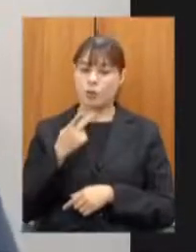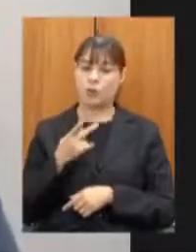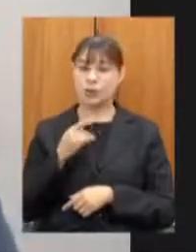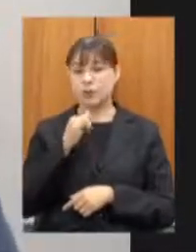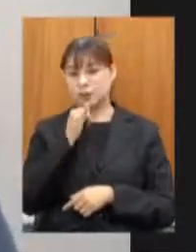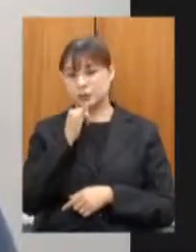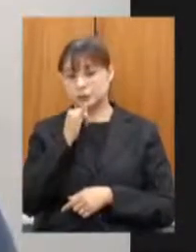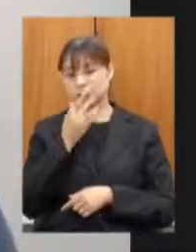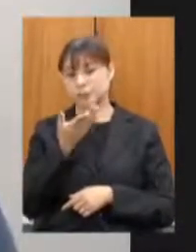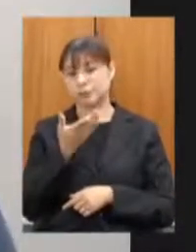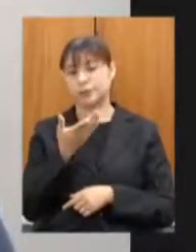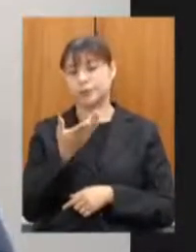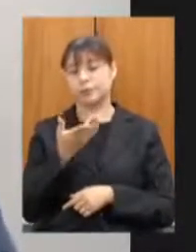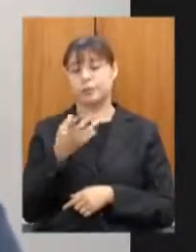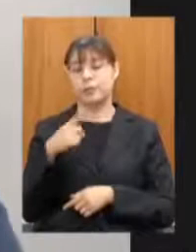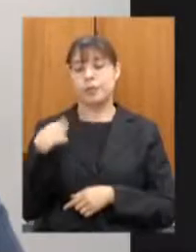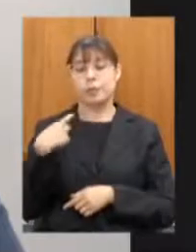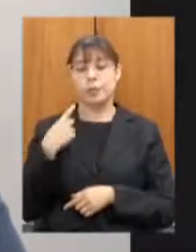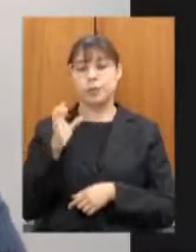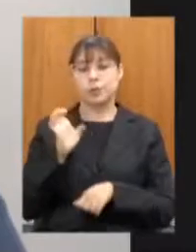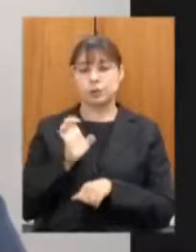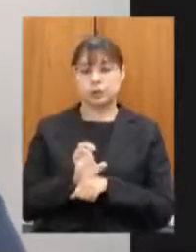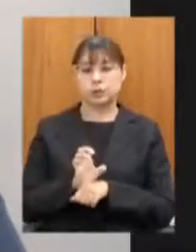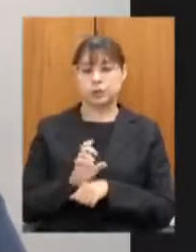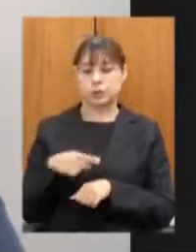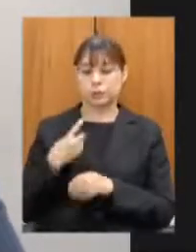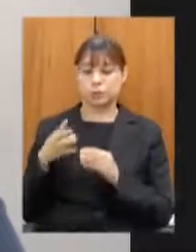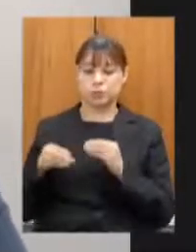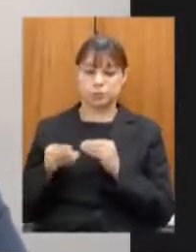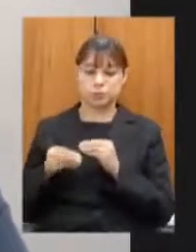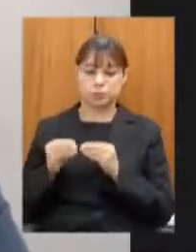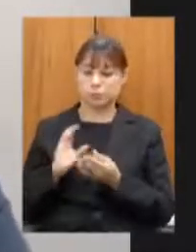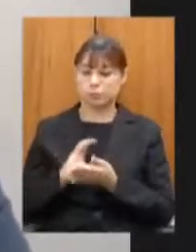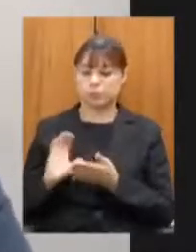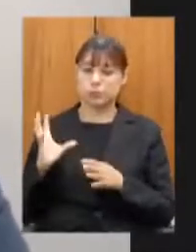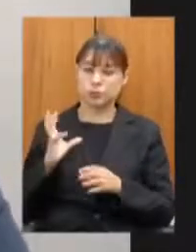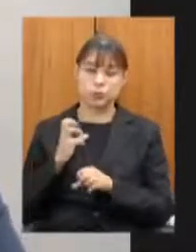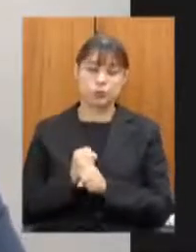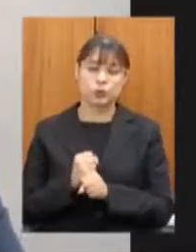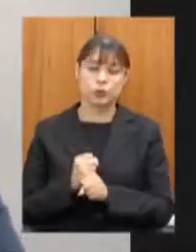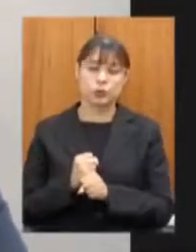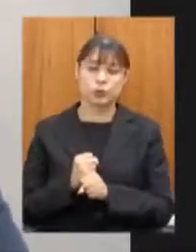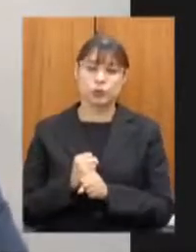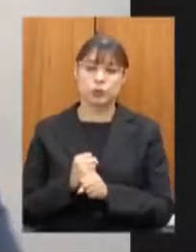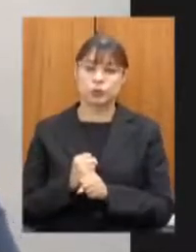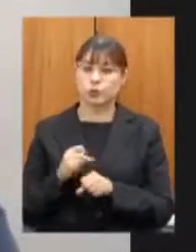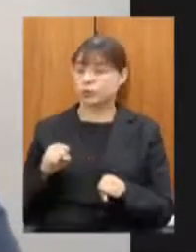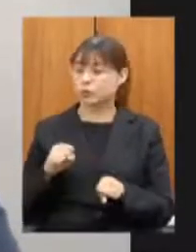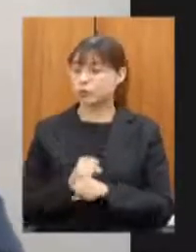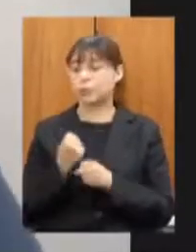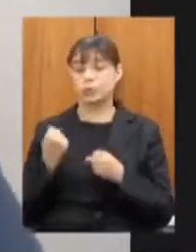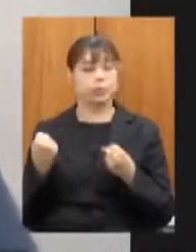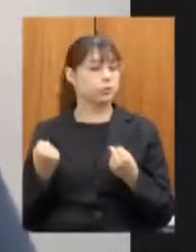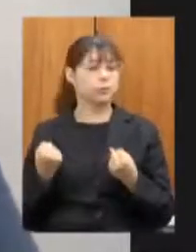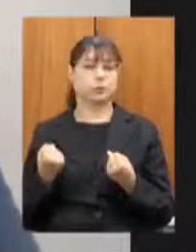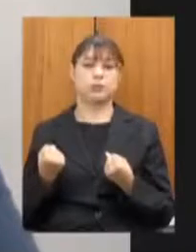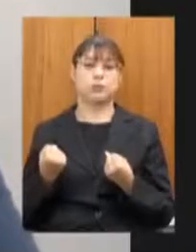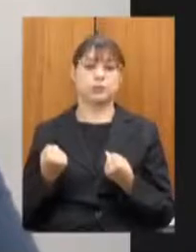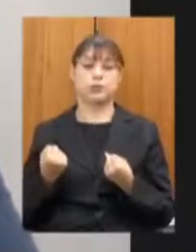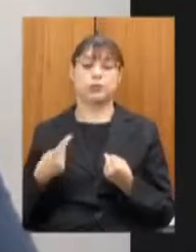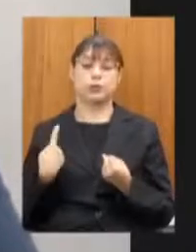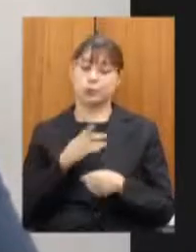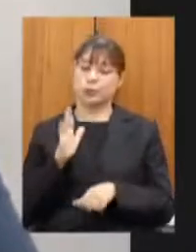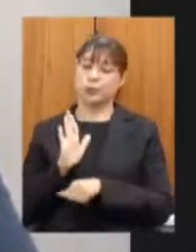menos dos deputados estaduais o valor de emendas que a gente tem é absolutamente impossível nós